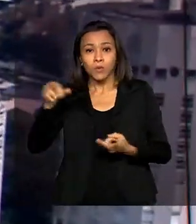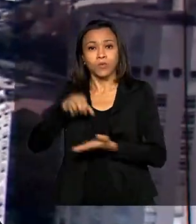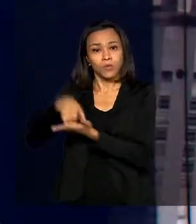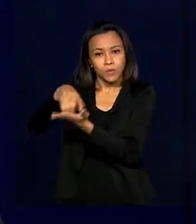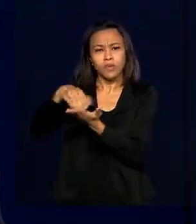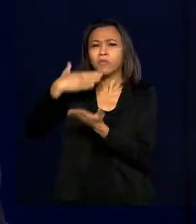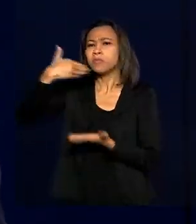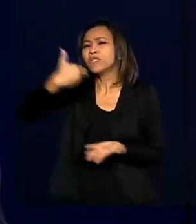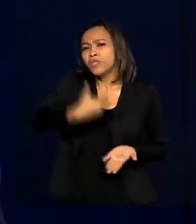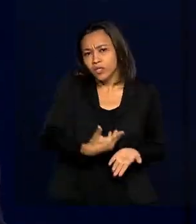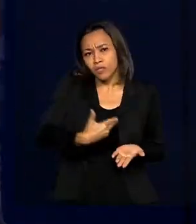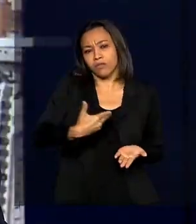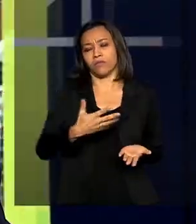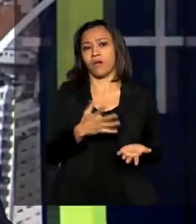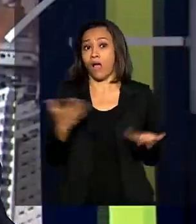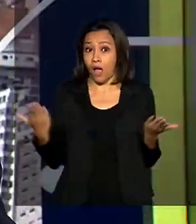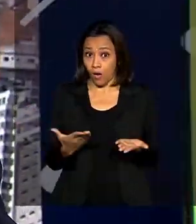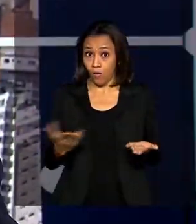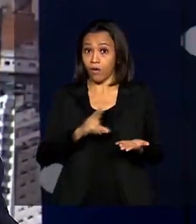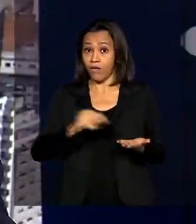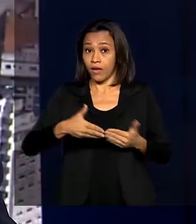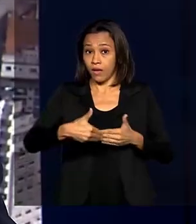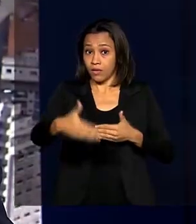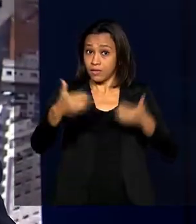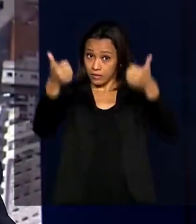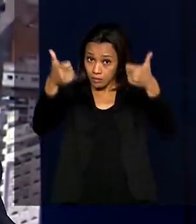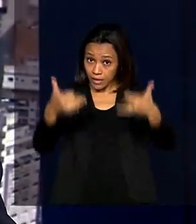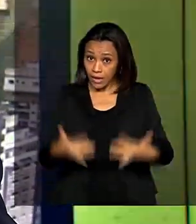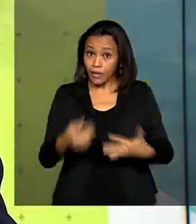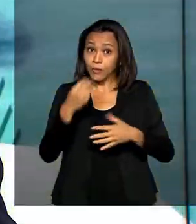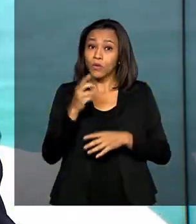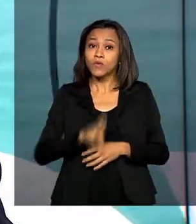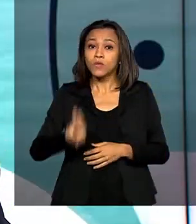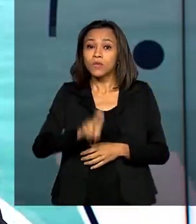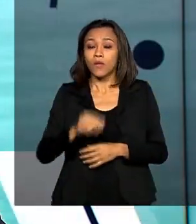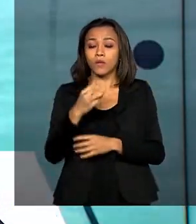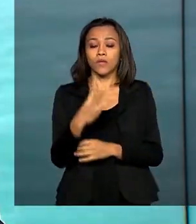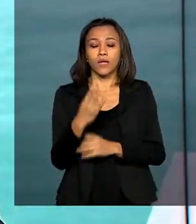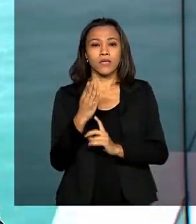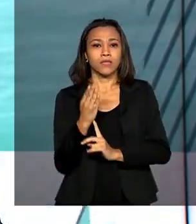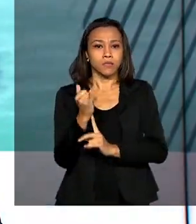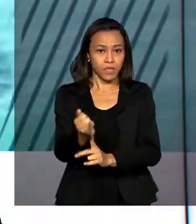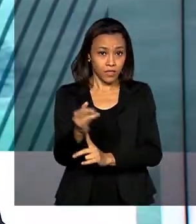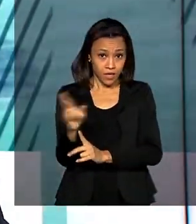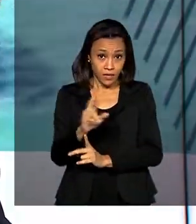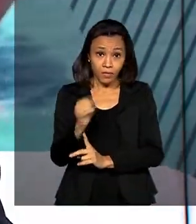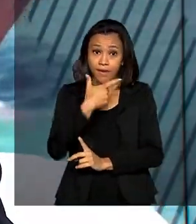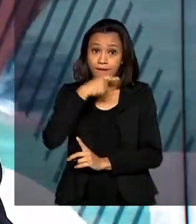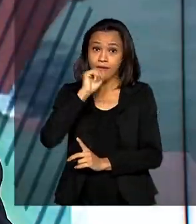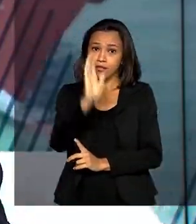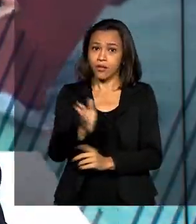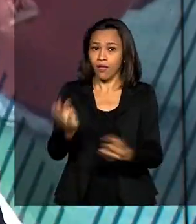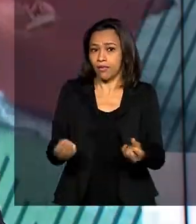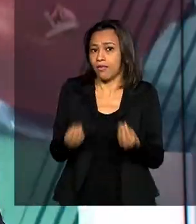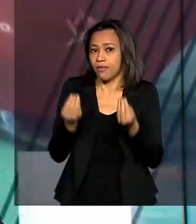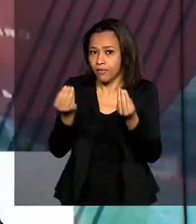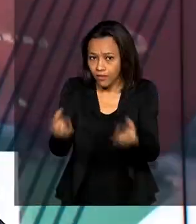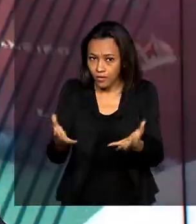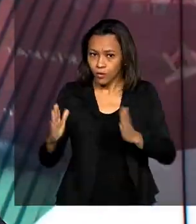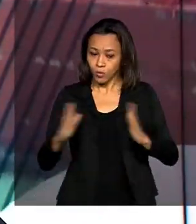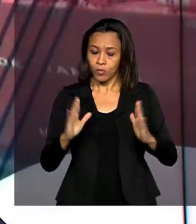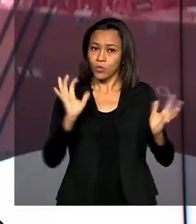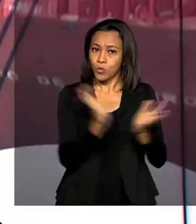Agora ficou especificado que serão usados até R$ bilhões para atender quem concedeu financiamento das